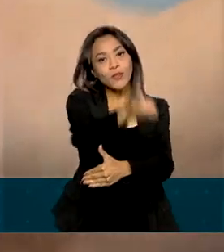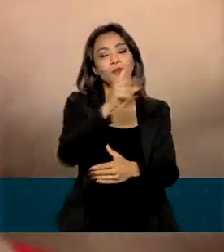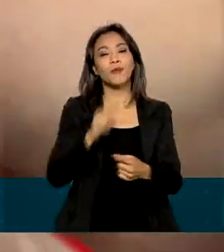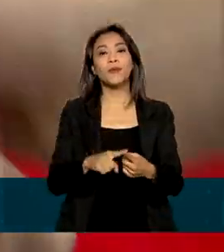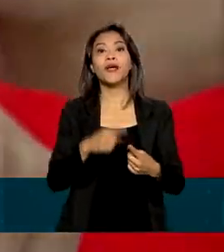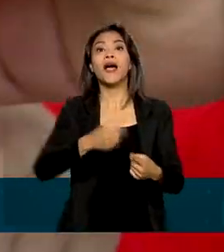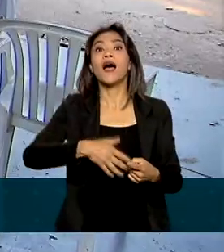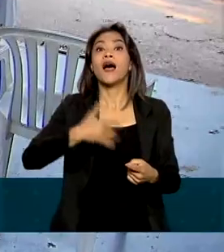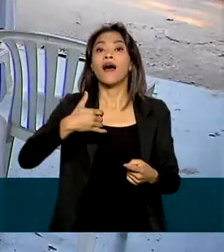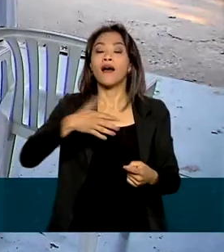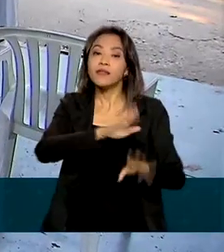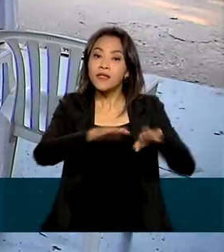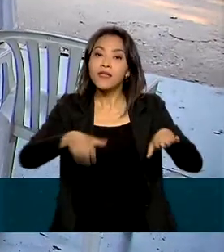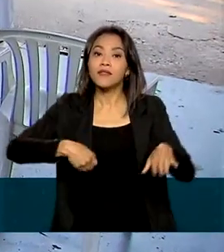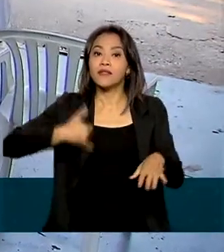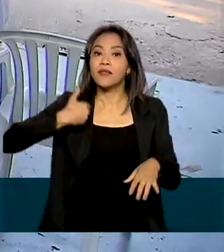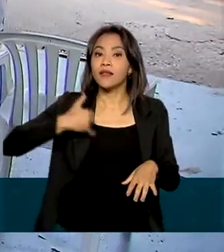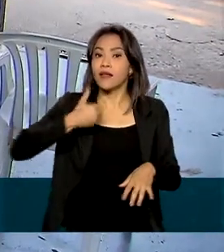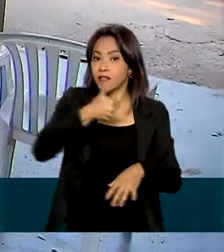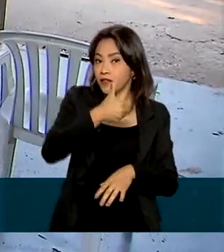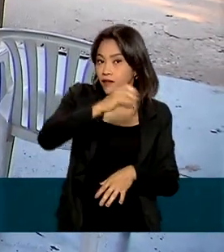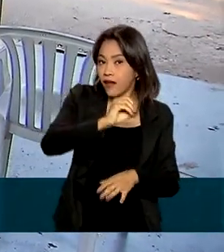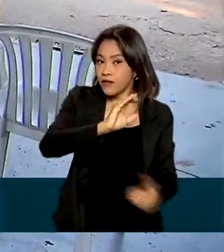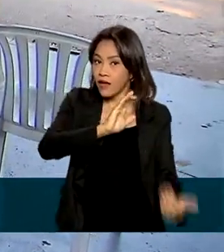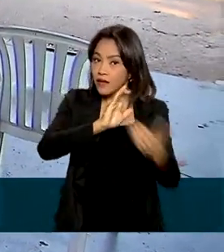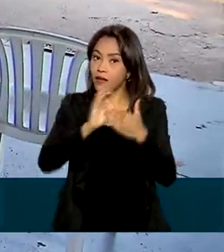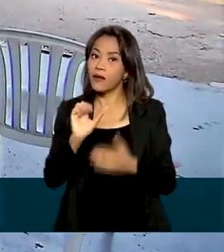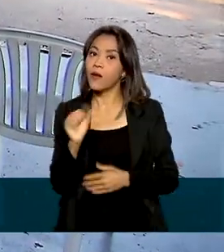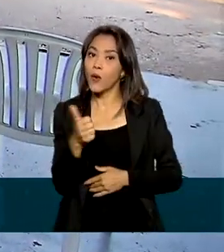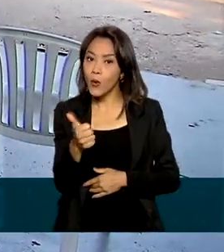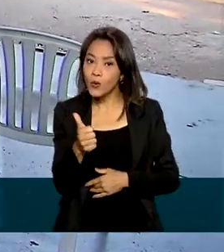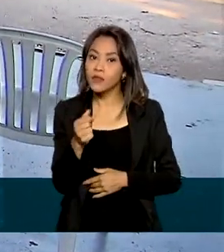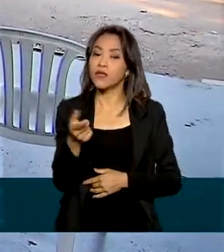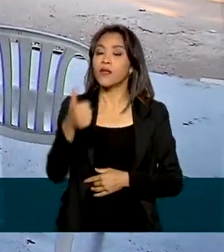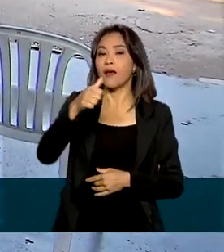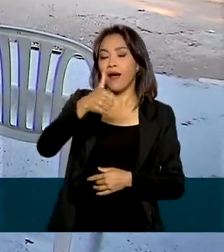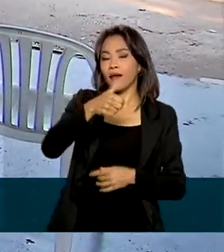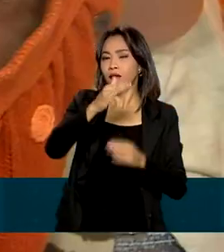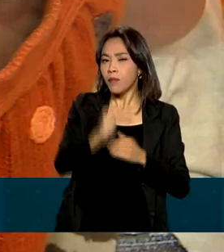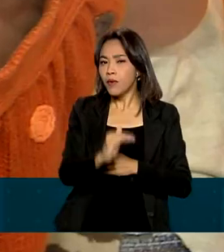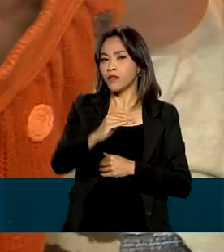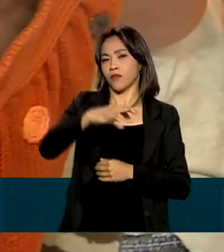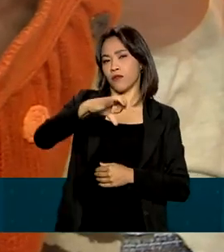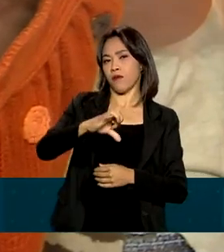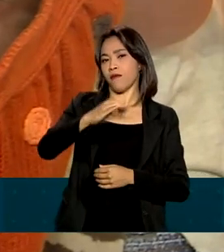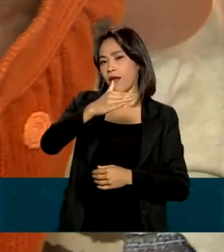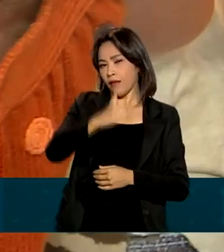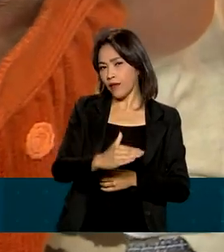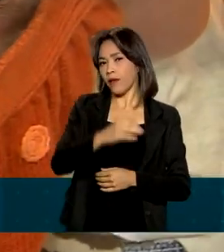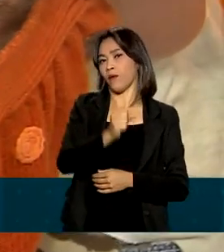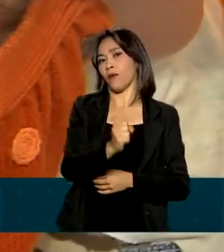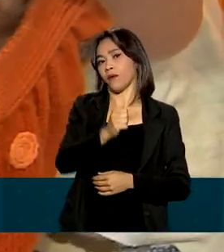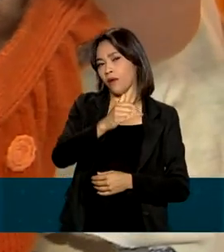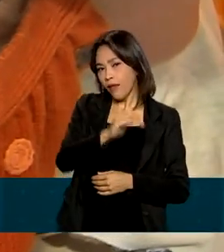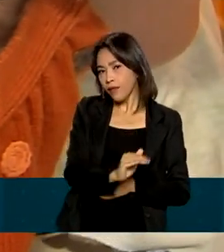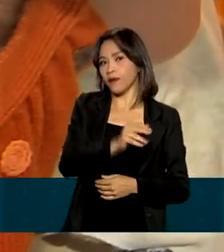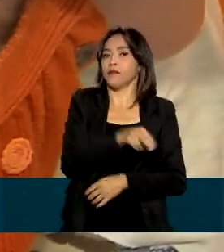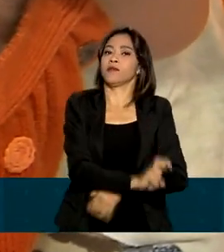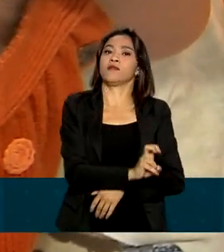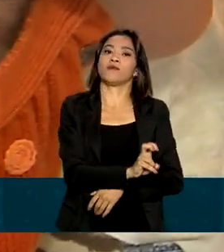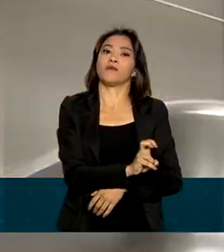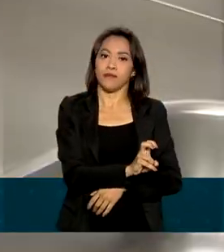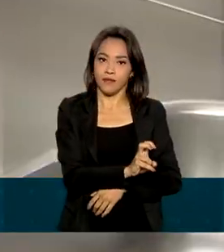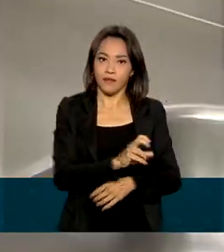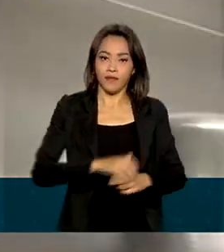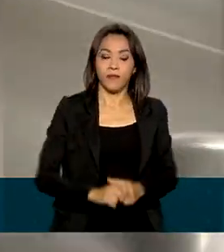crianças mais velhas, de 10 a 11 anos, descendo para as mais novas até chegar aos 5 anos de